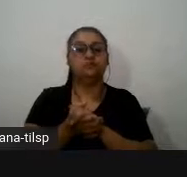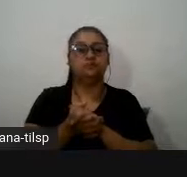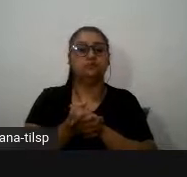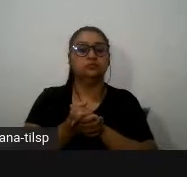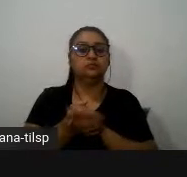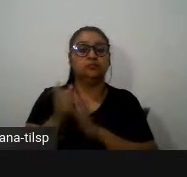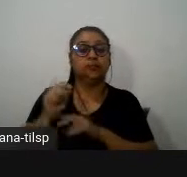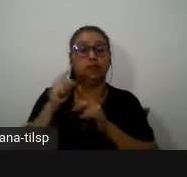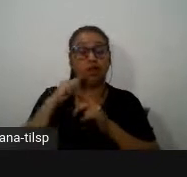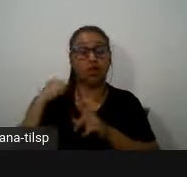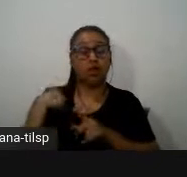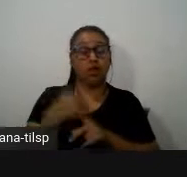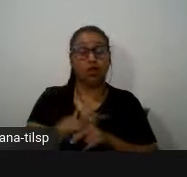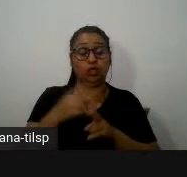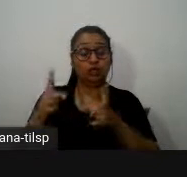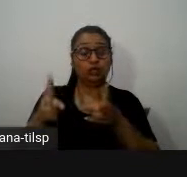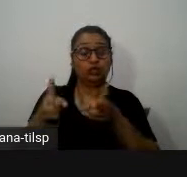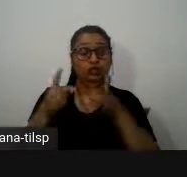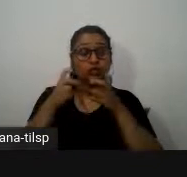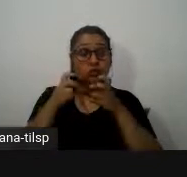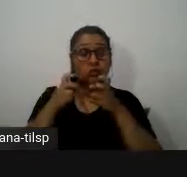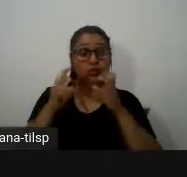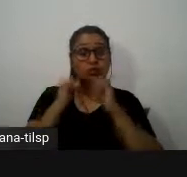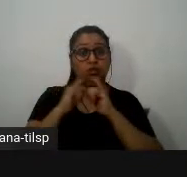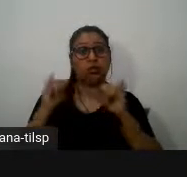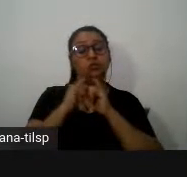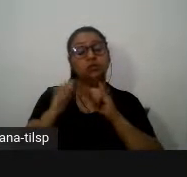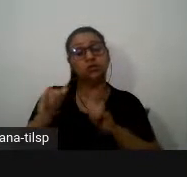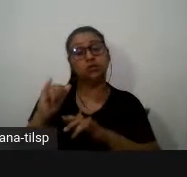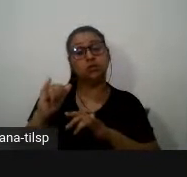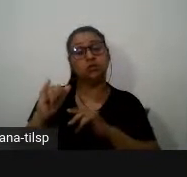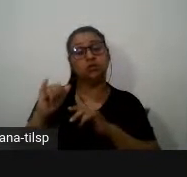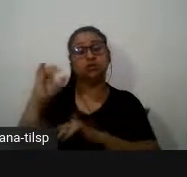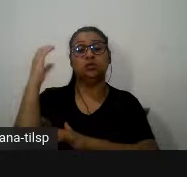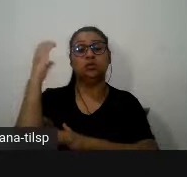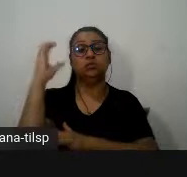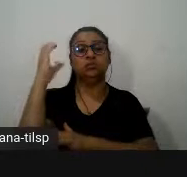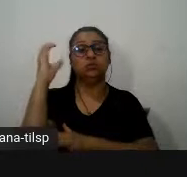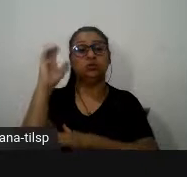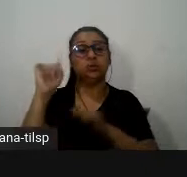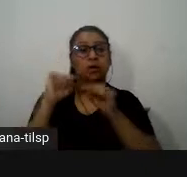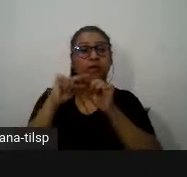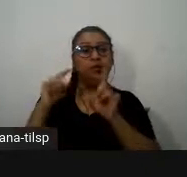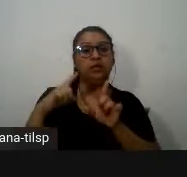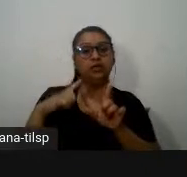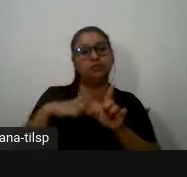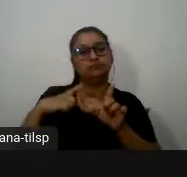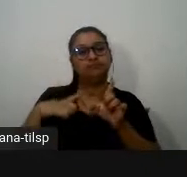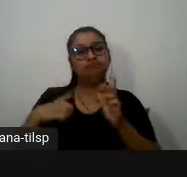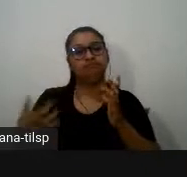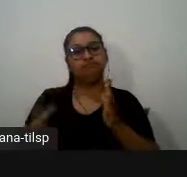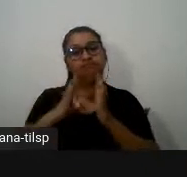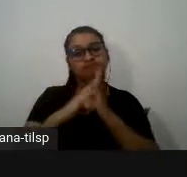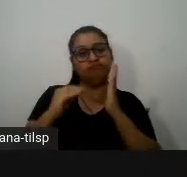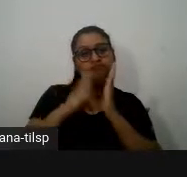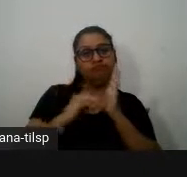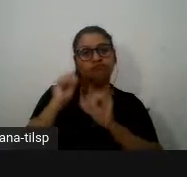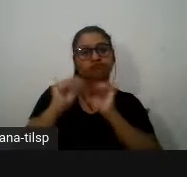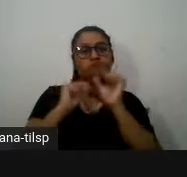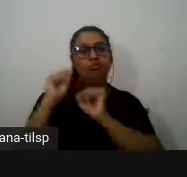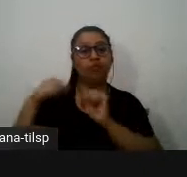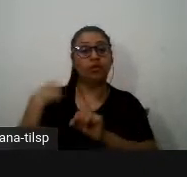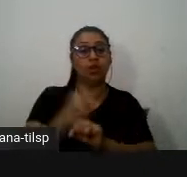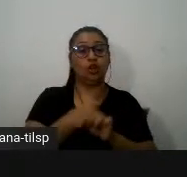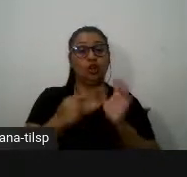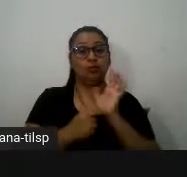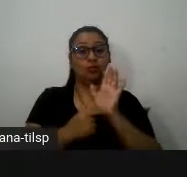percebemos então que há uma temática de divulgação de ciência mas que em termos de categorização genológica é-nos difícil